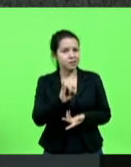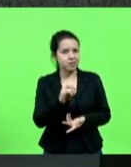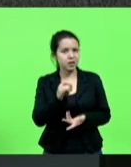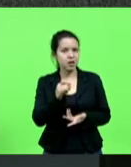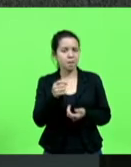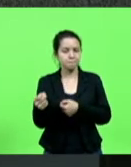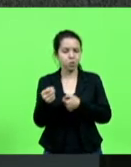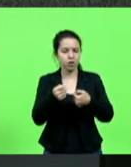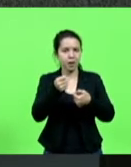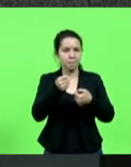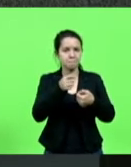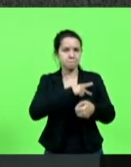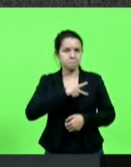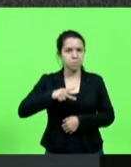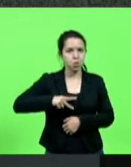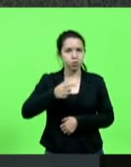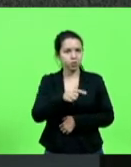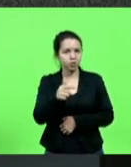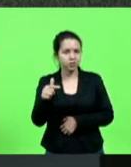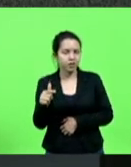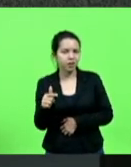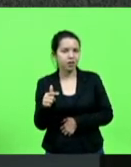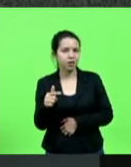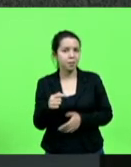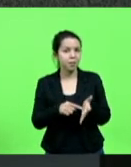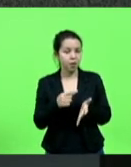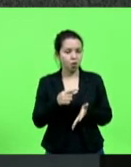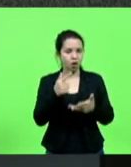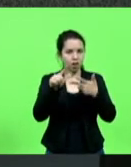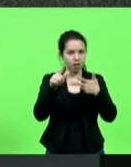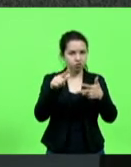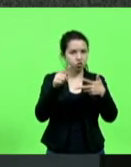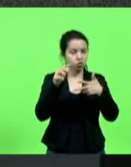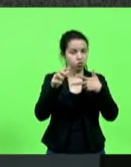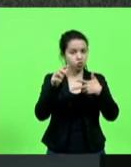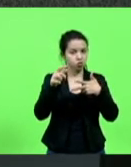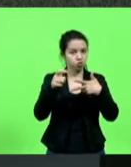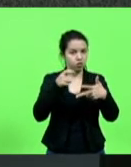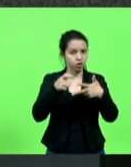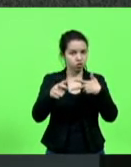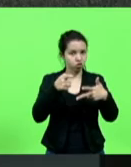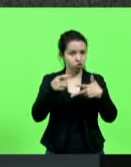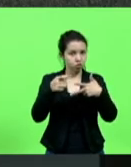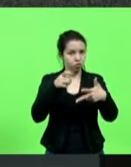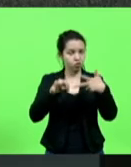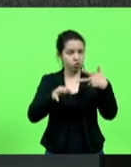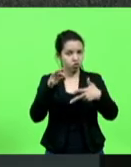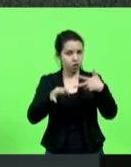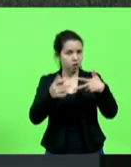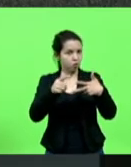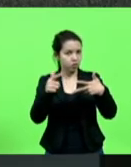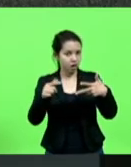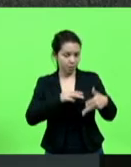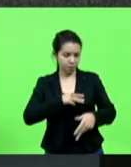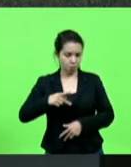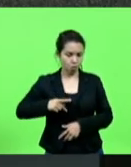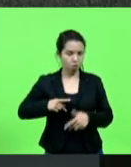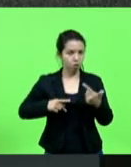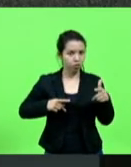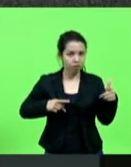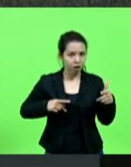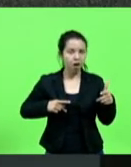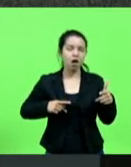tivermos, primeiro que se não tivermos o Legislativo, Executivo, Judiciário, e o Ministério Público, nós não temos uma democracia,